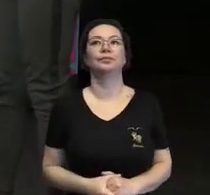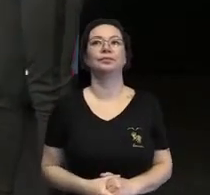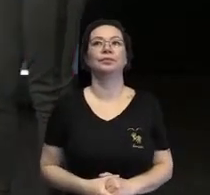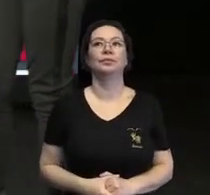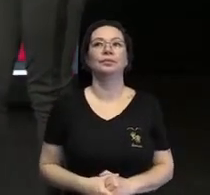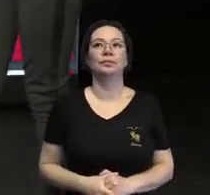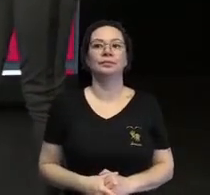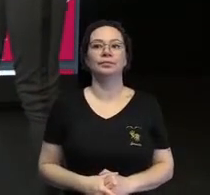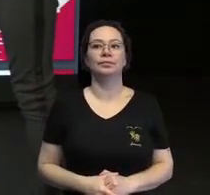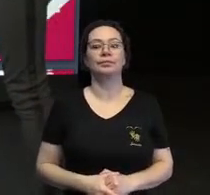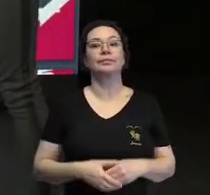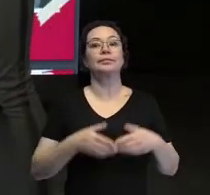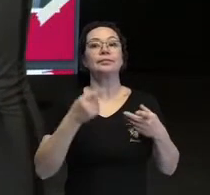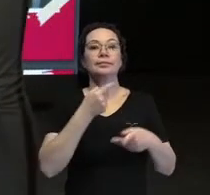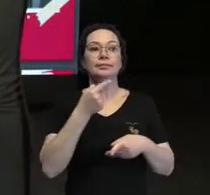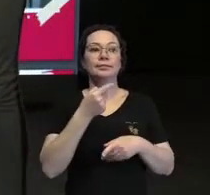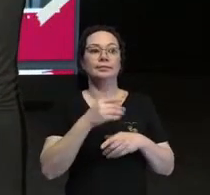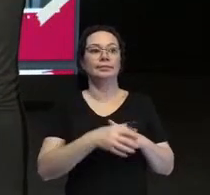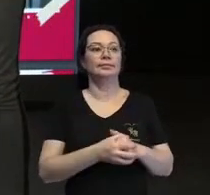E, então,